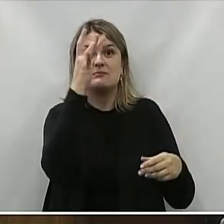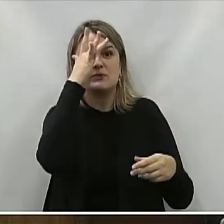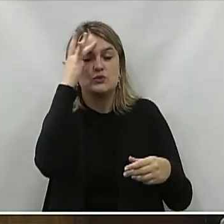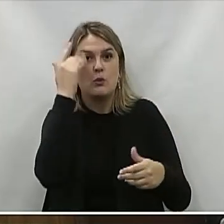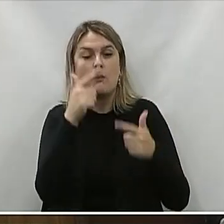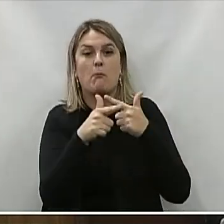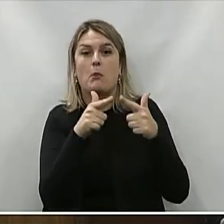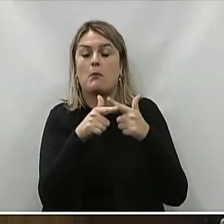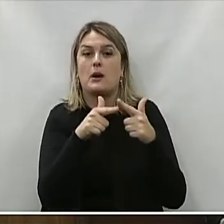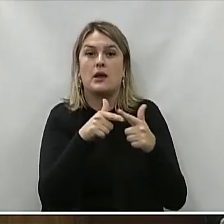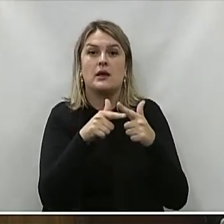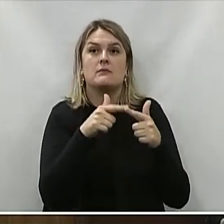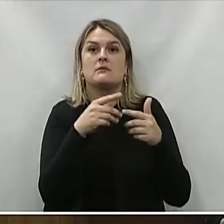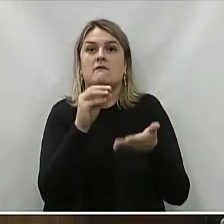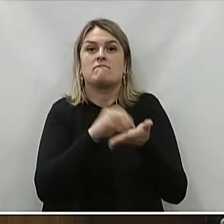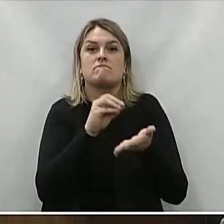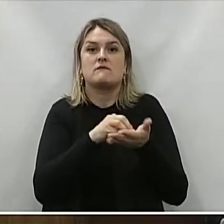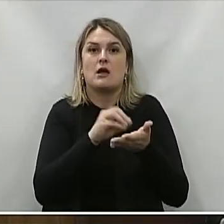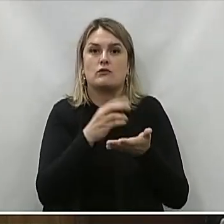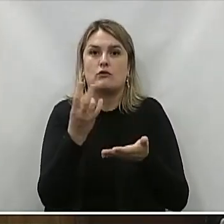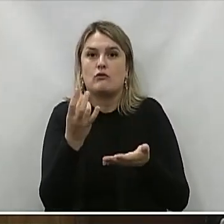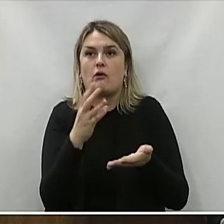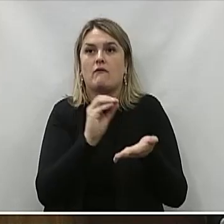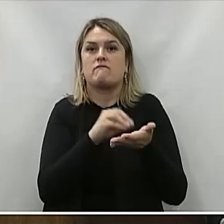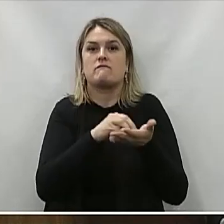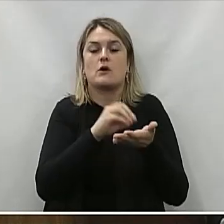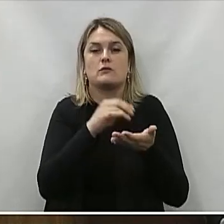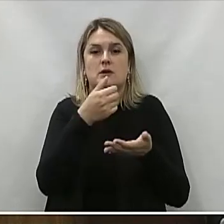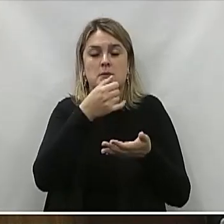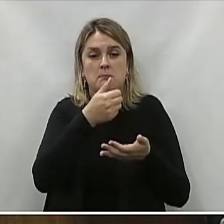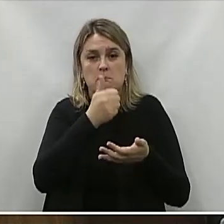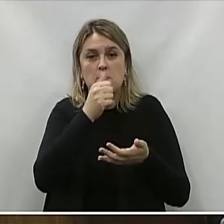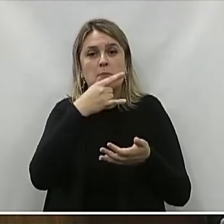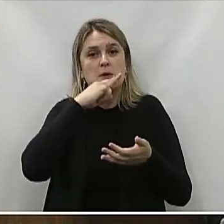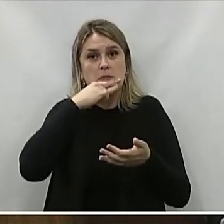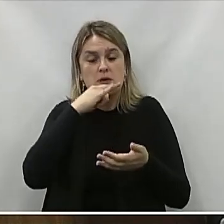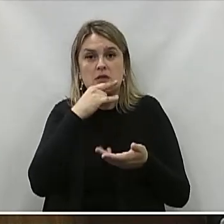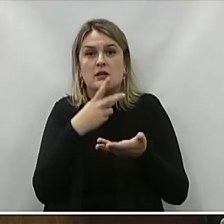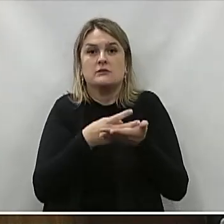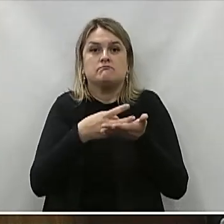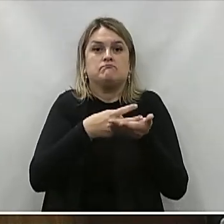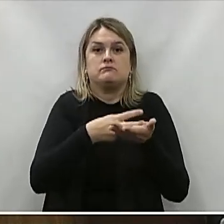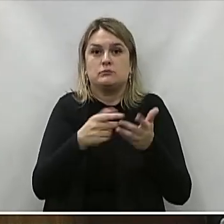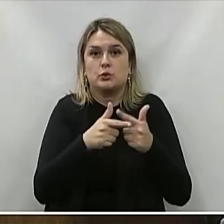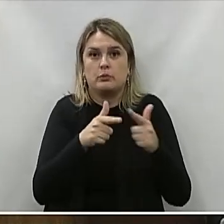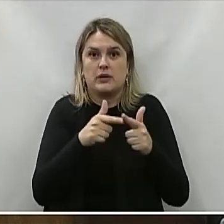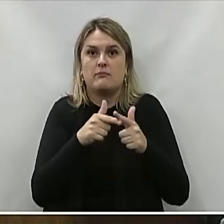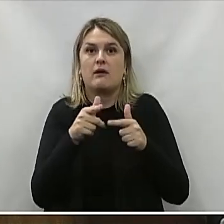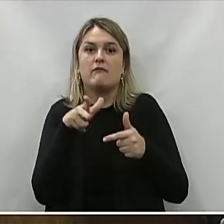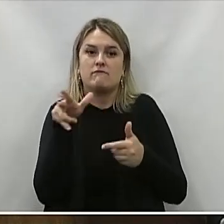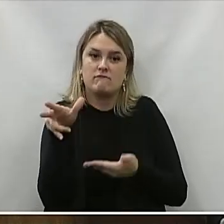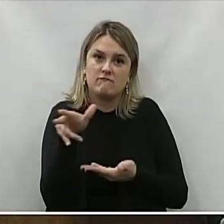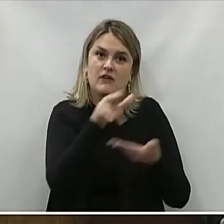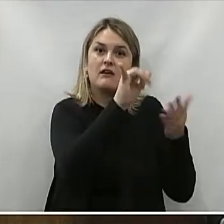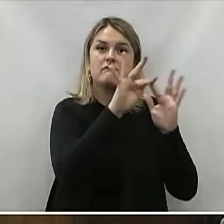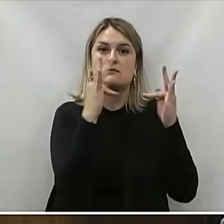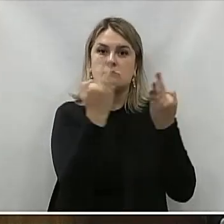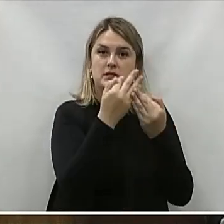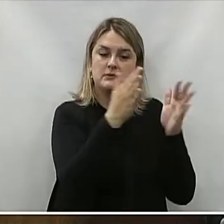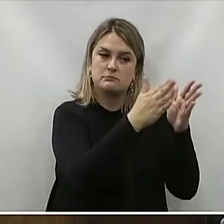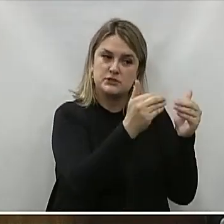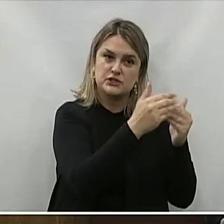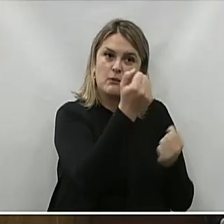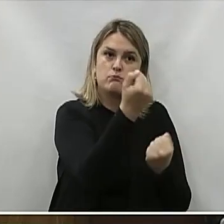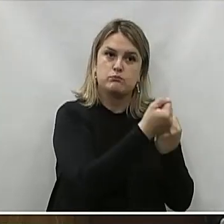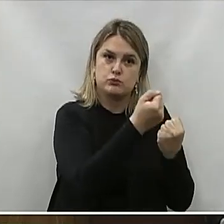comunitária Sem agendamentos